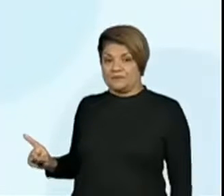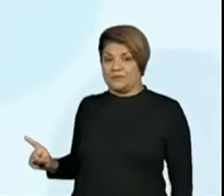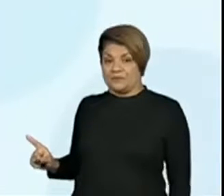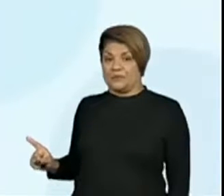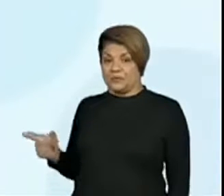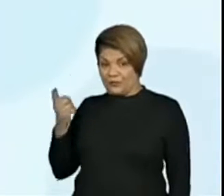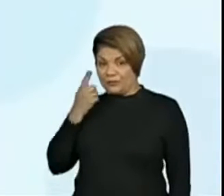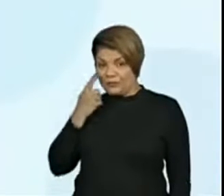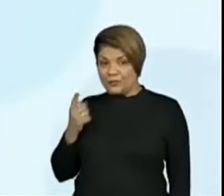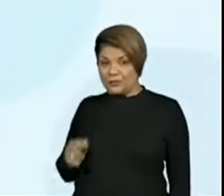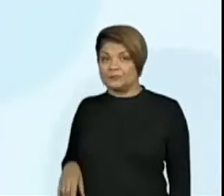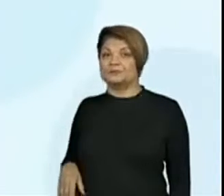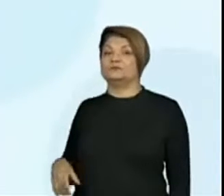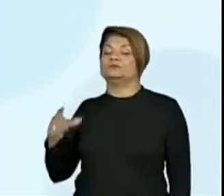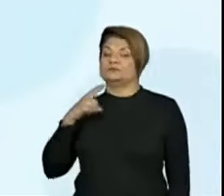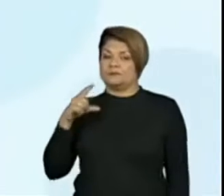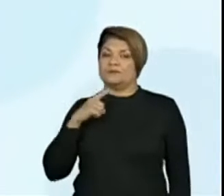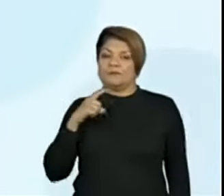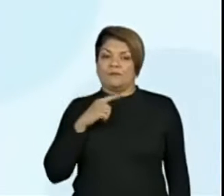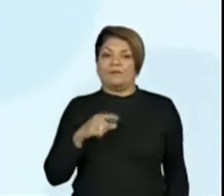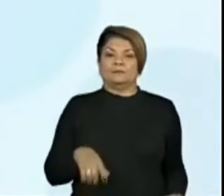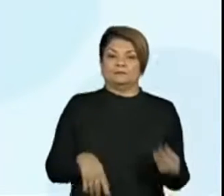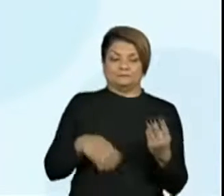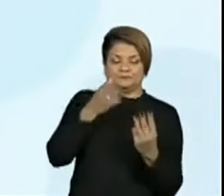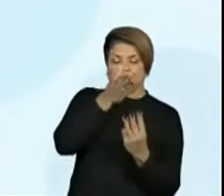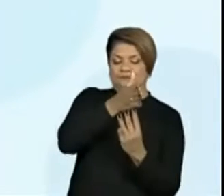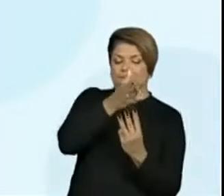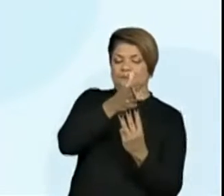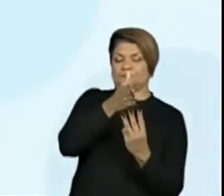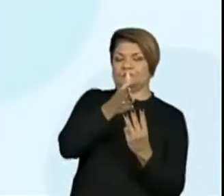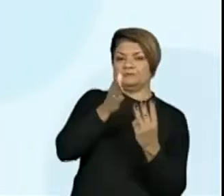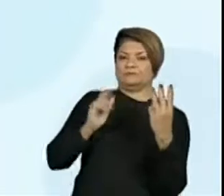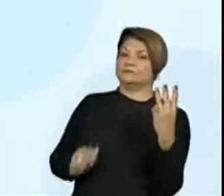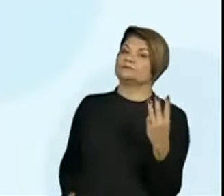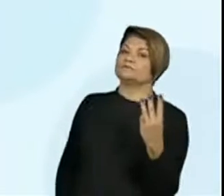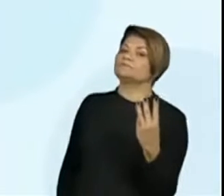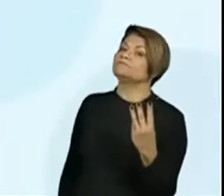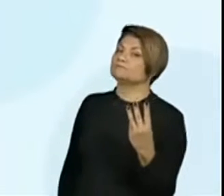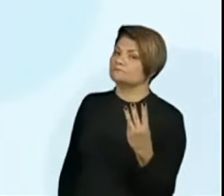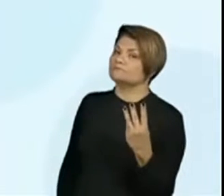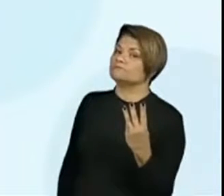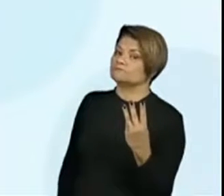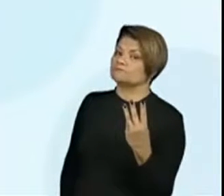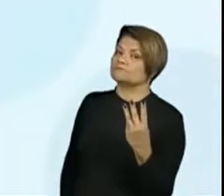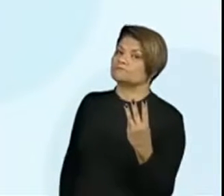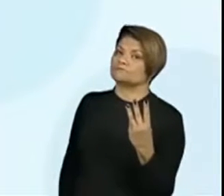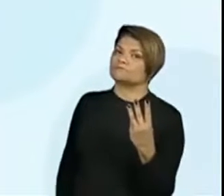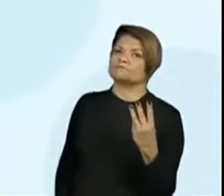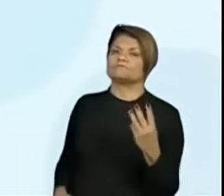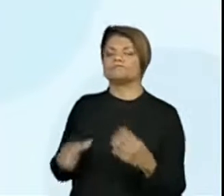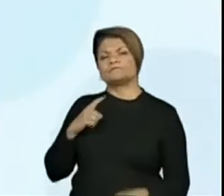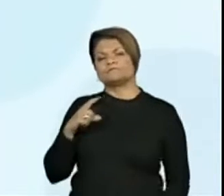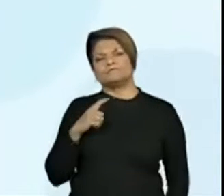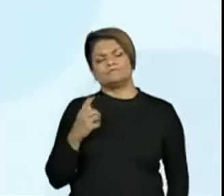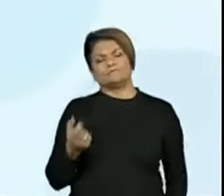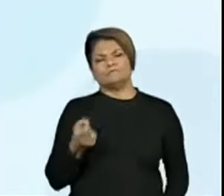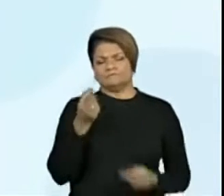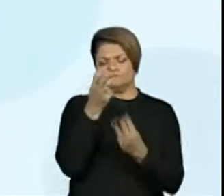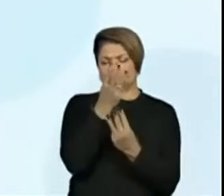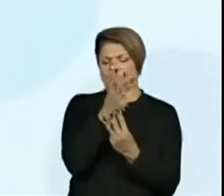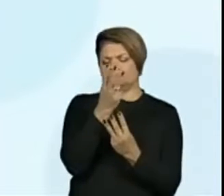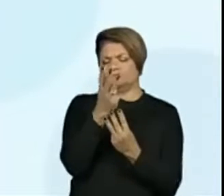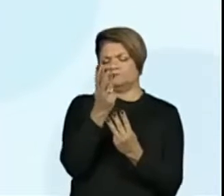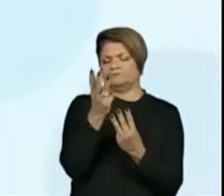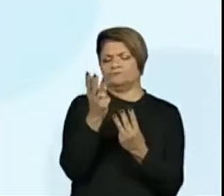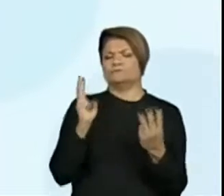três algarismos iguais ali para formar o número. Será que todos têm o mesmo valor, professora? Agora, eu